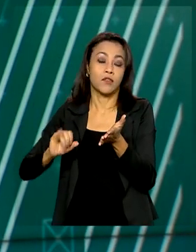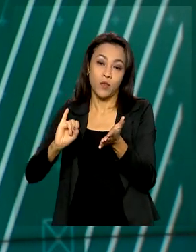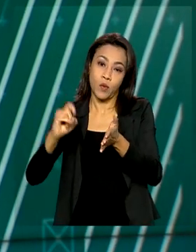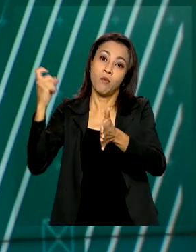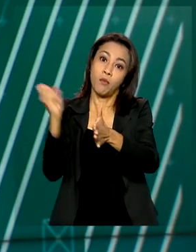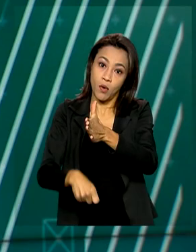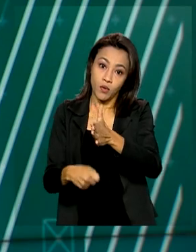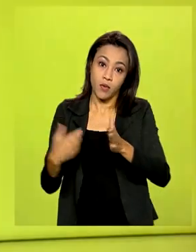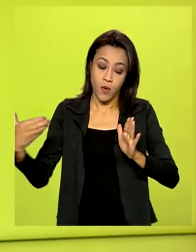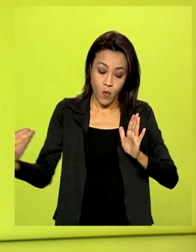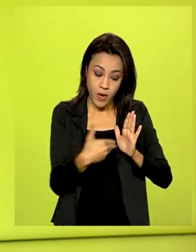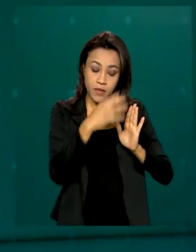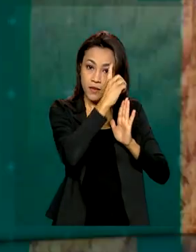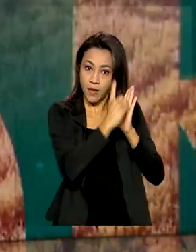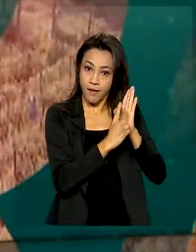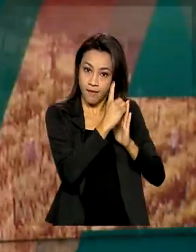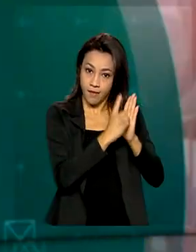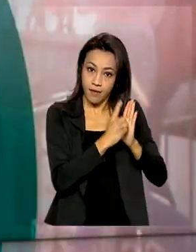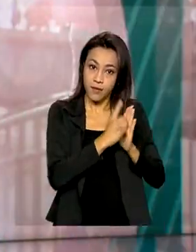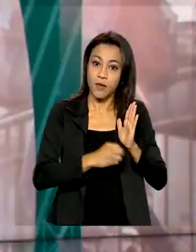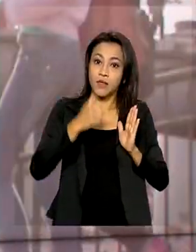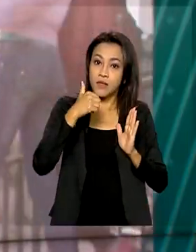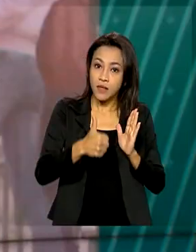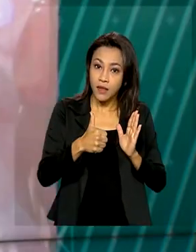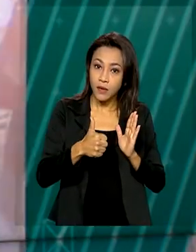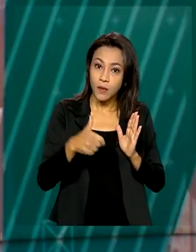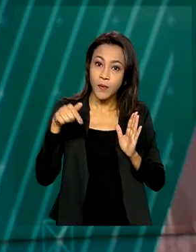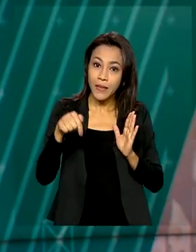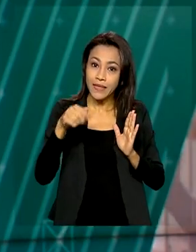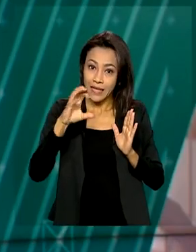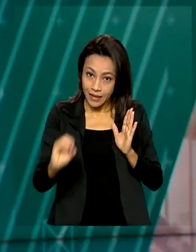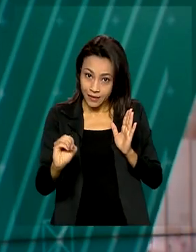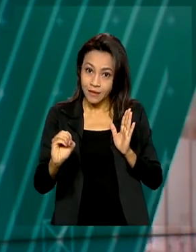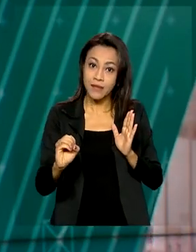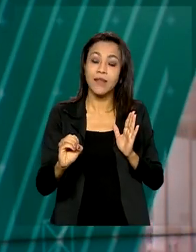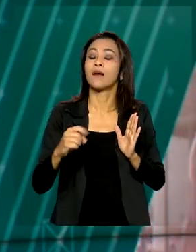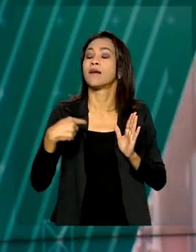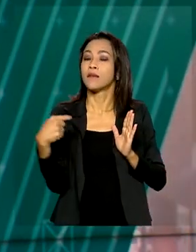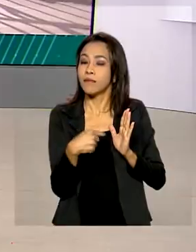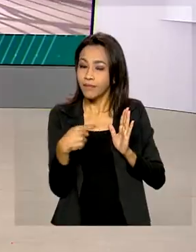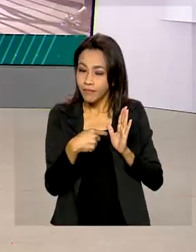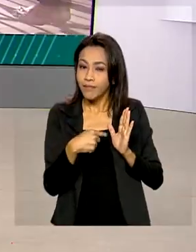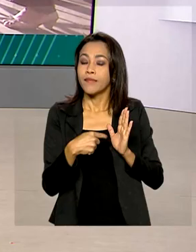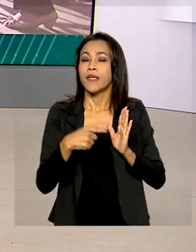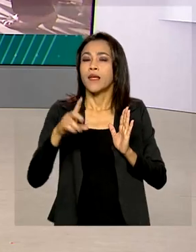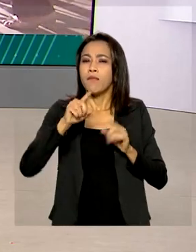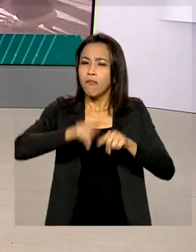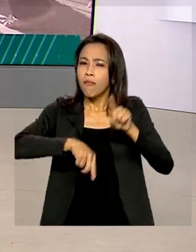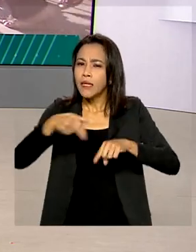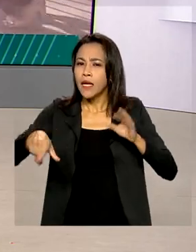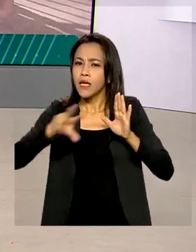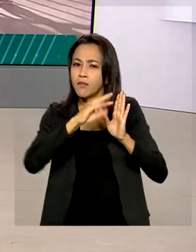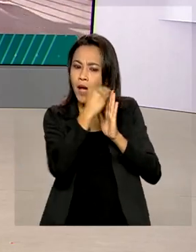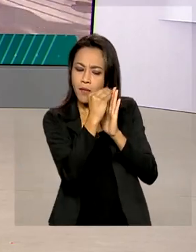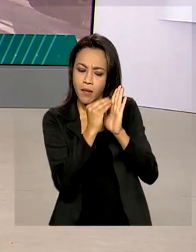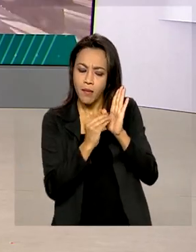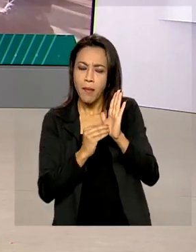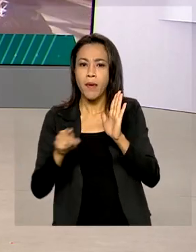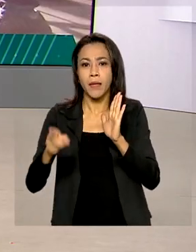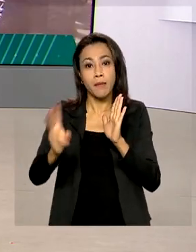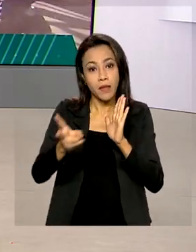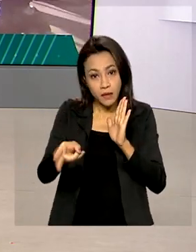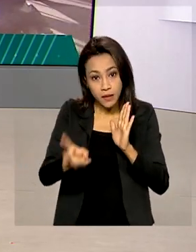Com o decreto, chega a 170 os itens com o imposto restabelecido. Outros itens, como